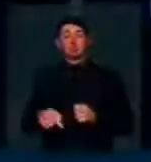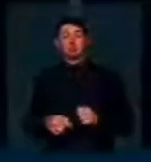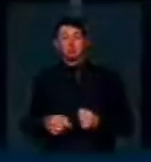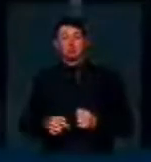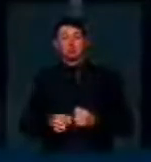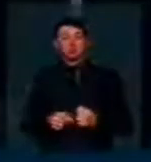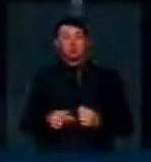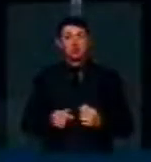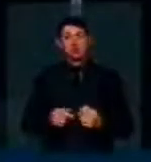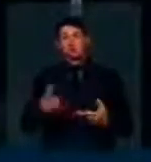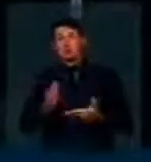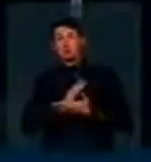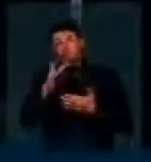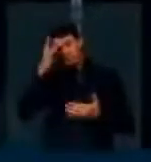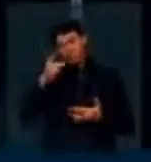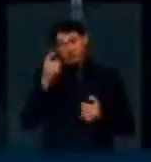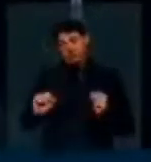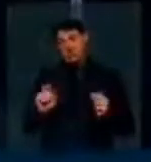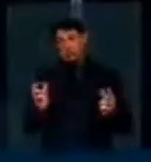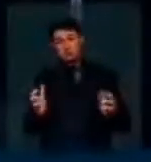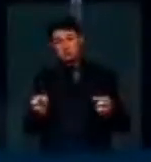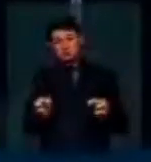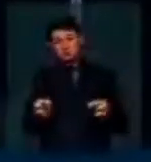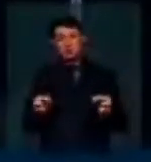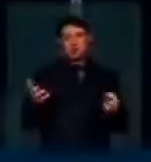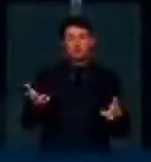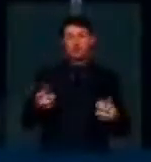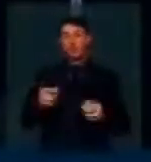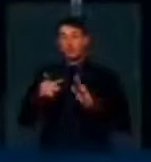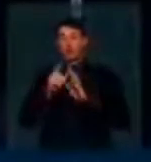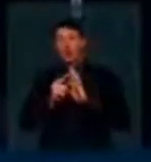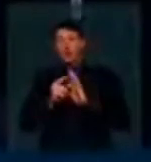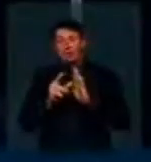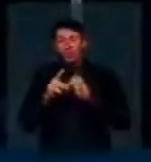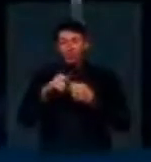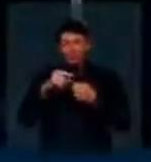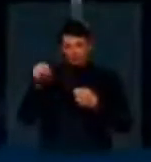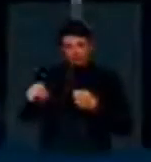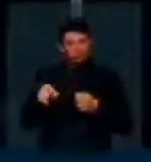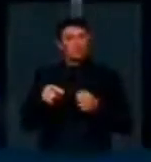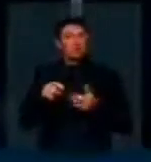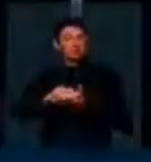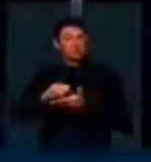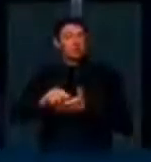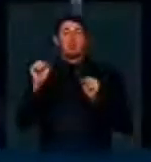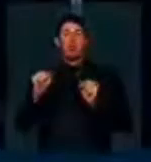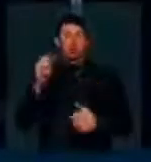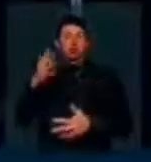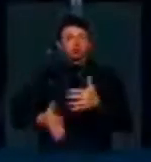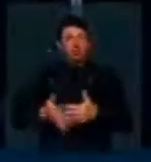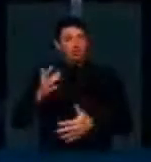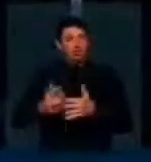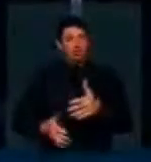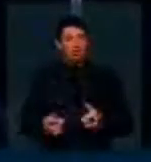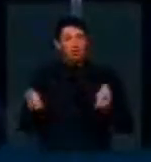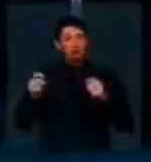Algum pode optar. Então, existem situações que esse artigo, da forma como está escrito, pode atentar com a